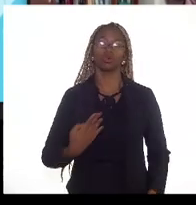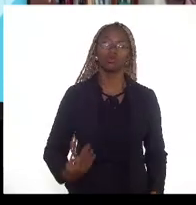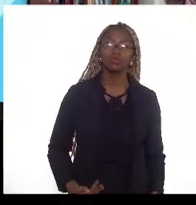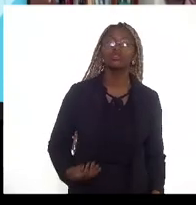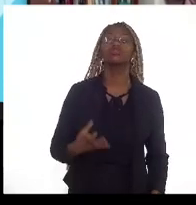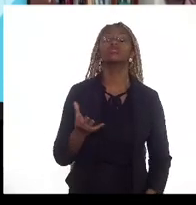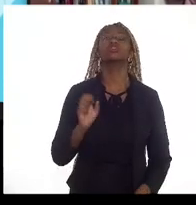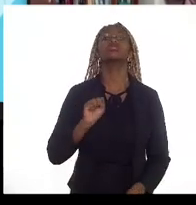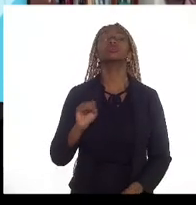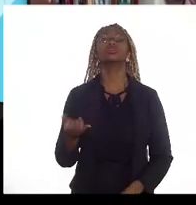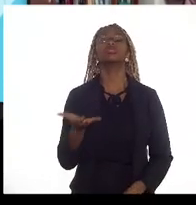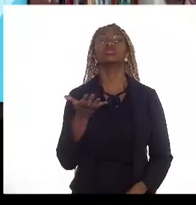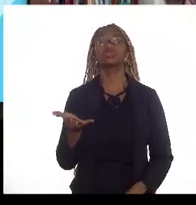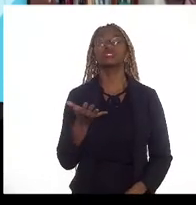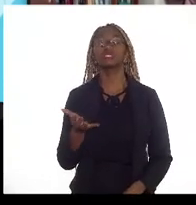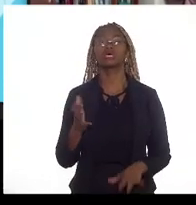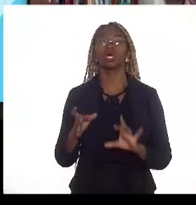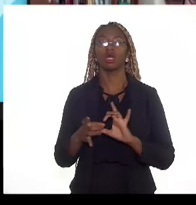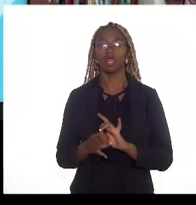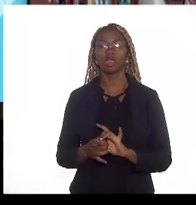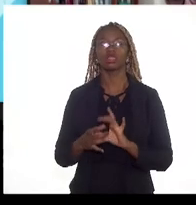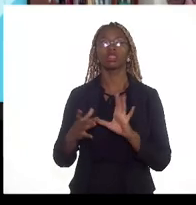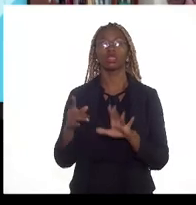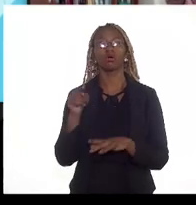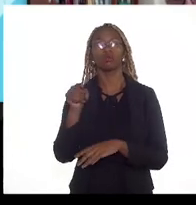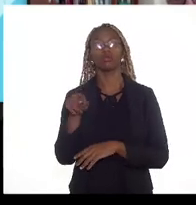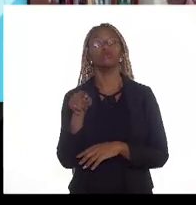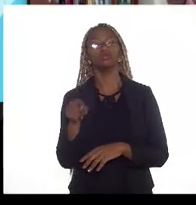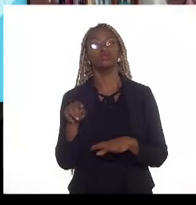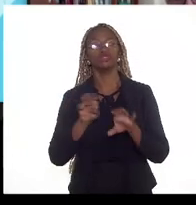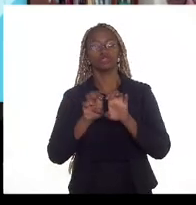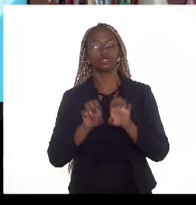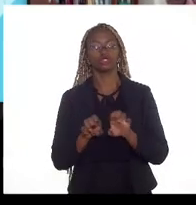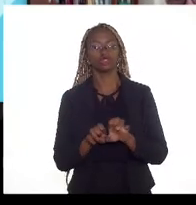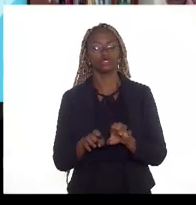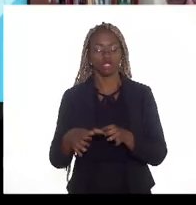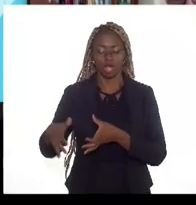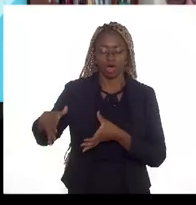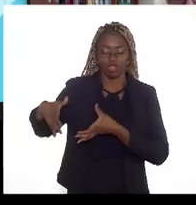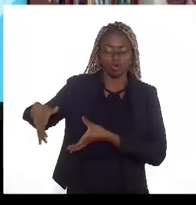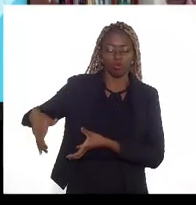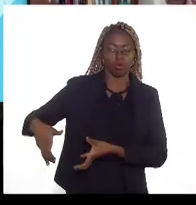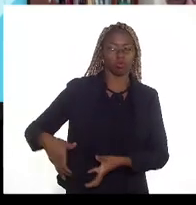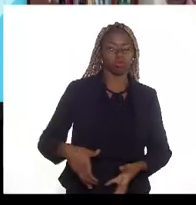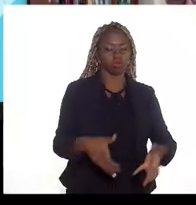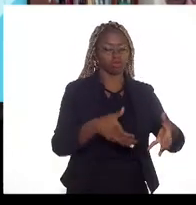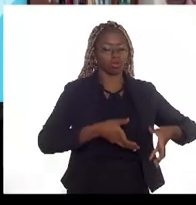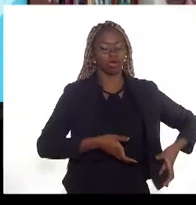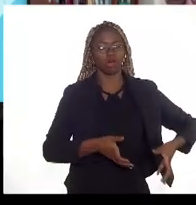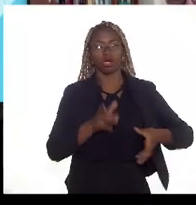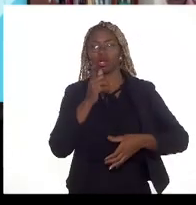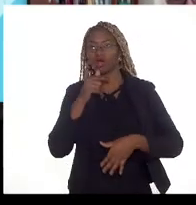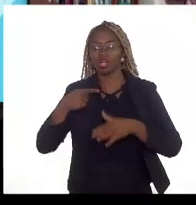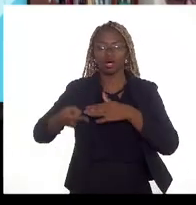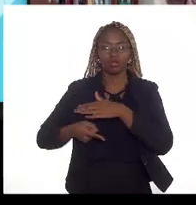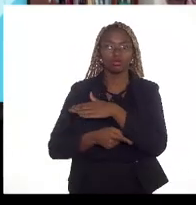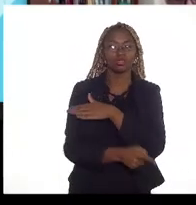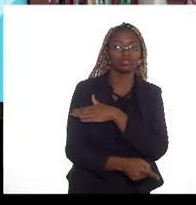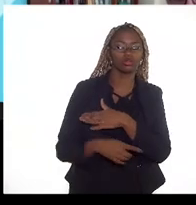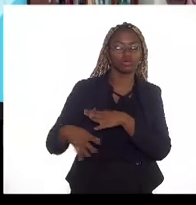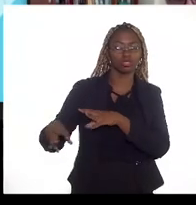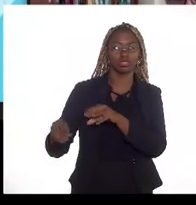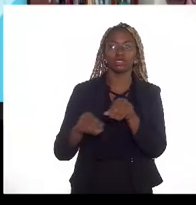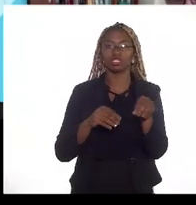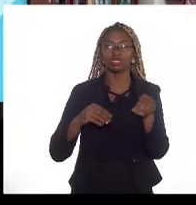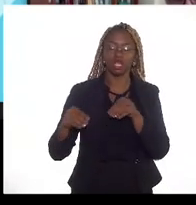realmente viabilizar uma infraestrutura de gasodutos de águas profundas para a terra de uma